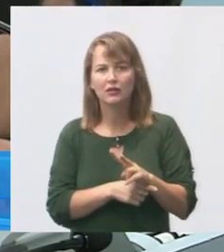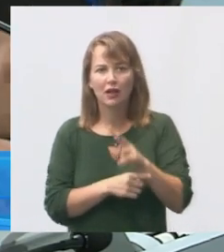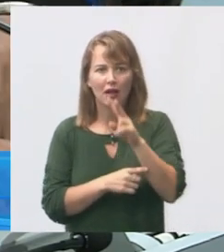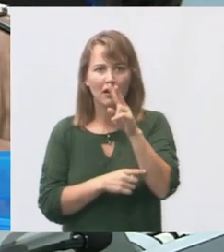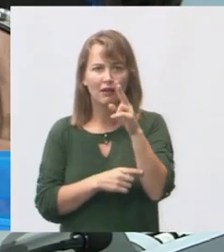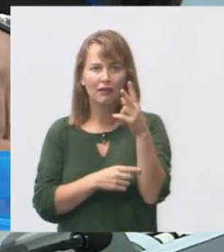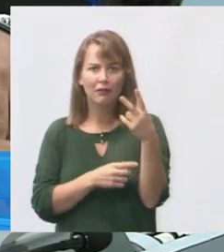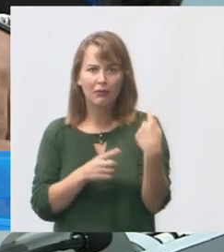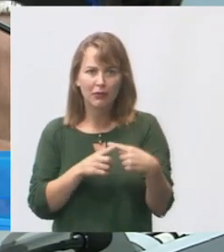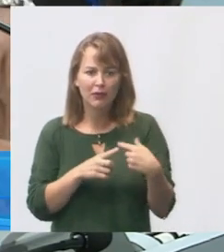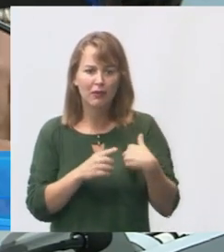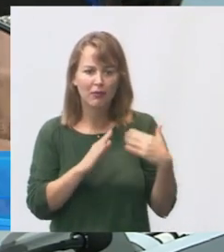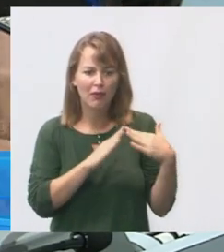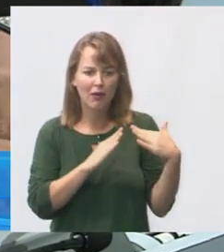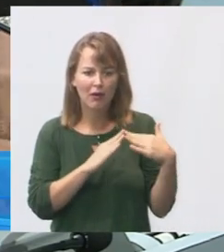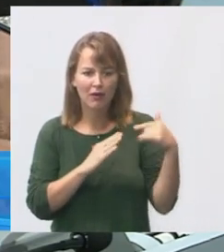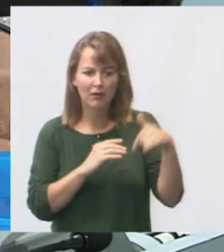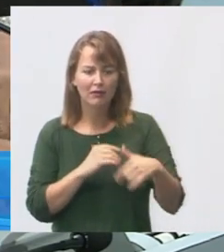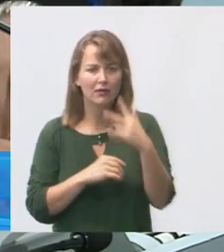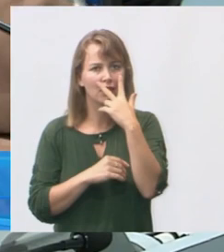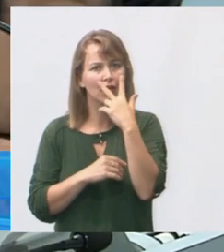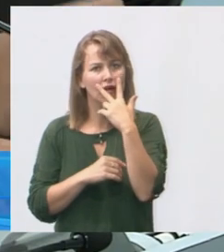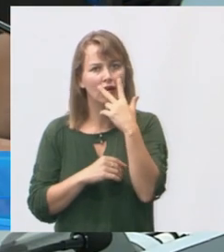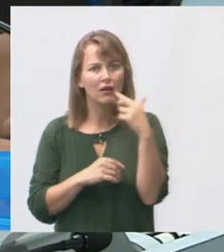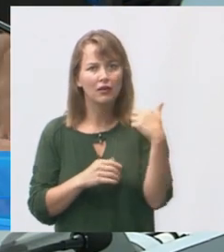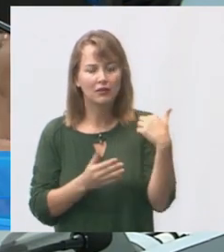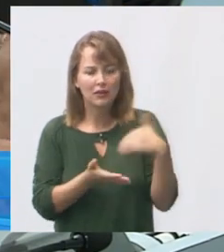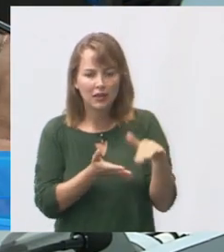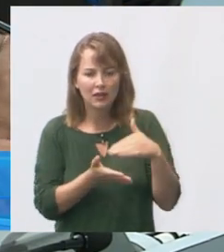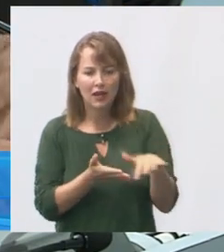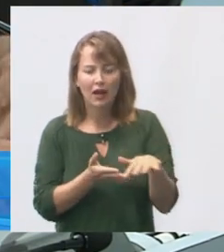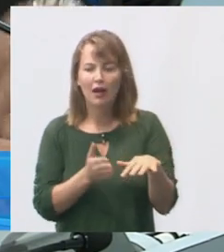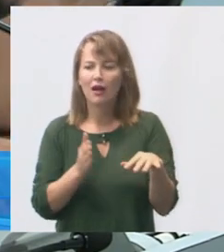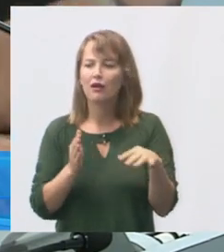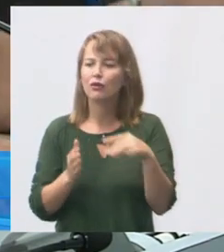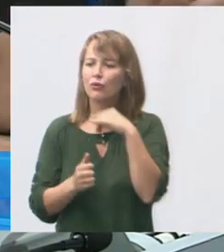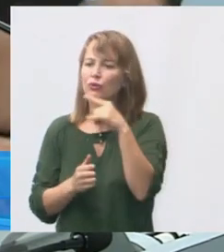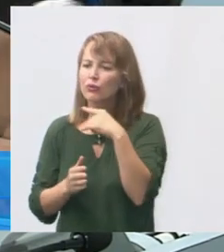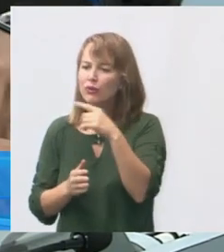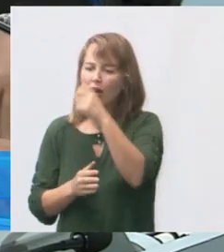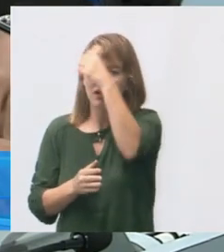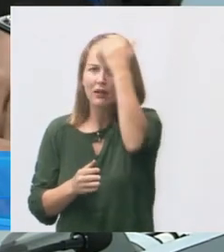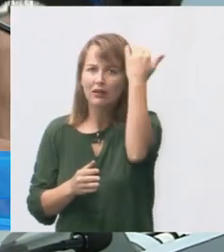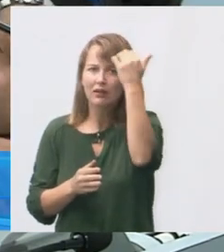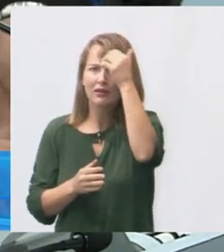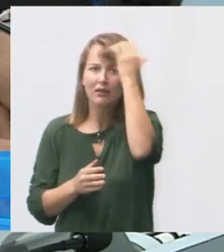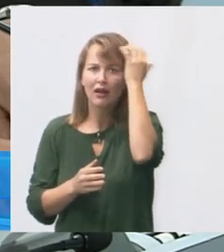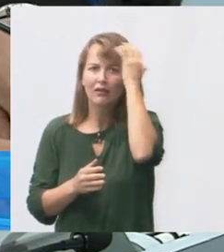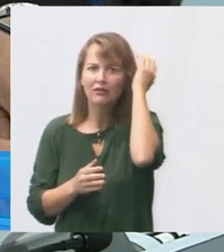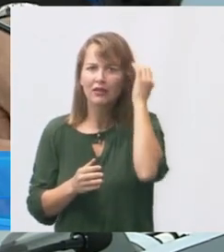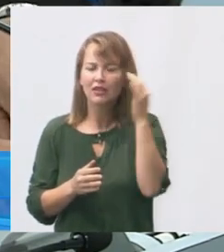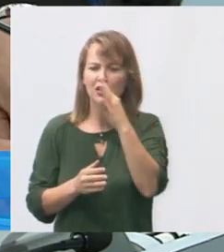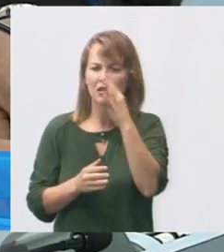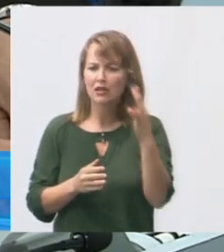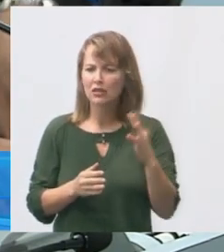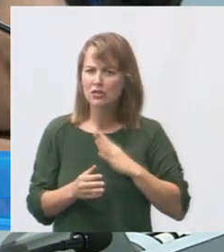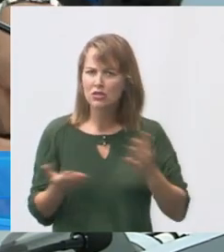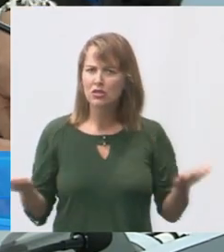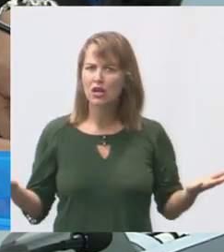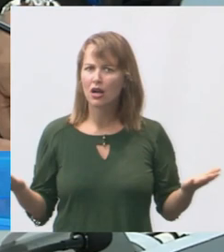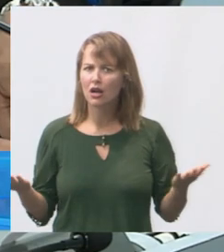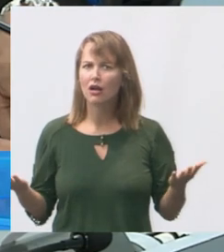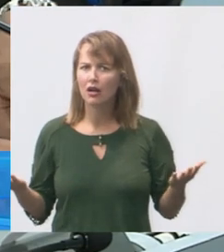então não adianta secretário questionar ao Davi poxa o seu assessor tá me criticando eu vou continuar criticando